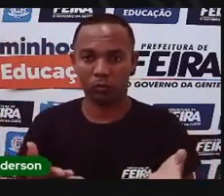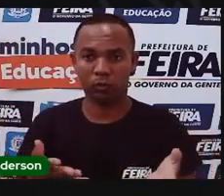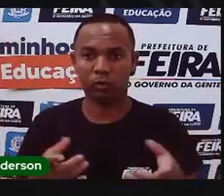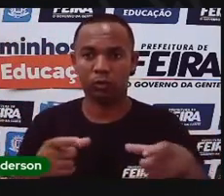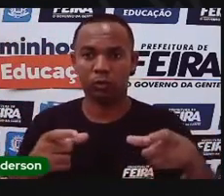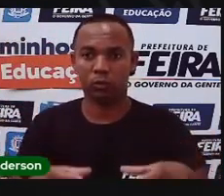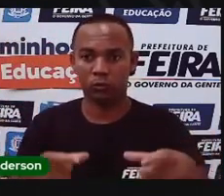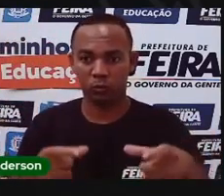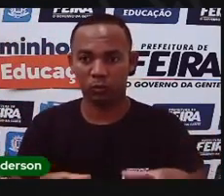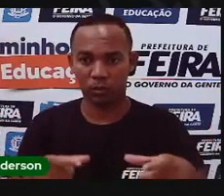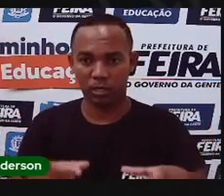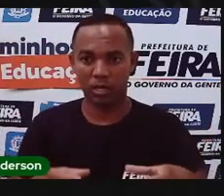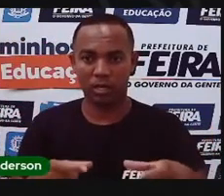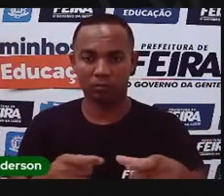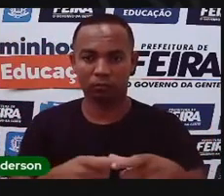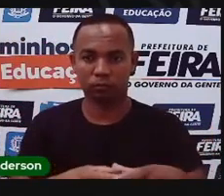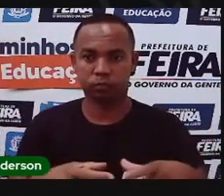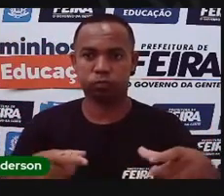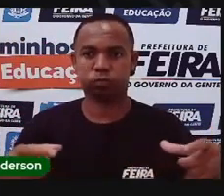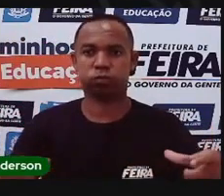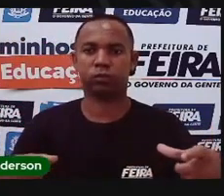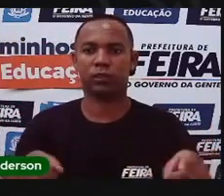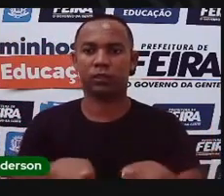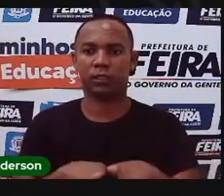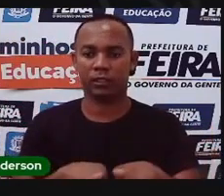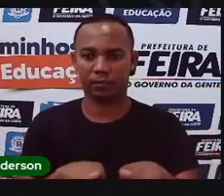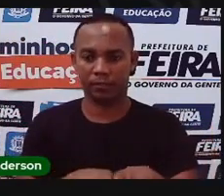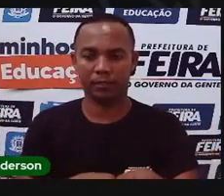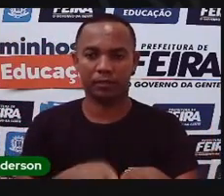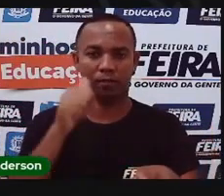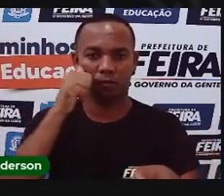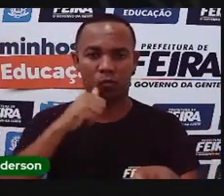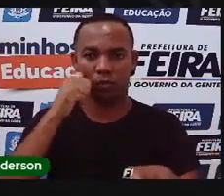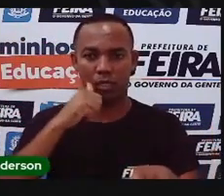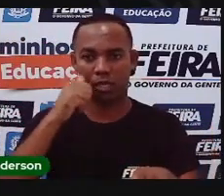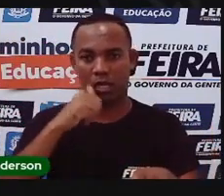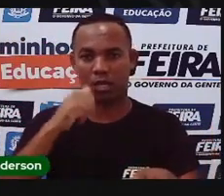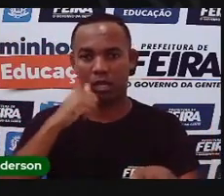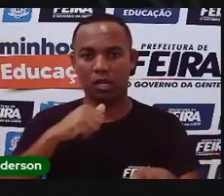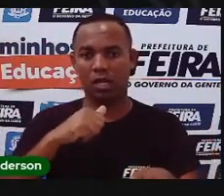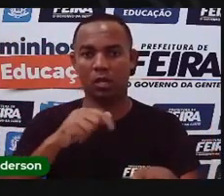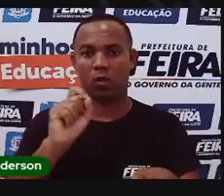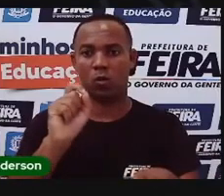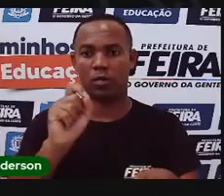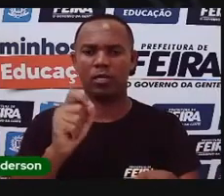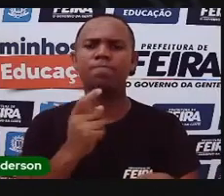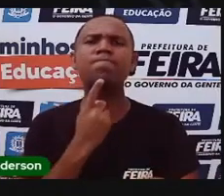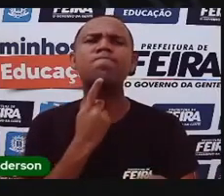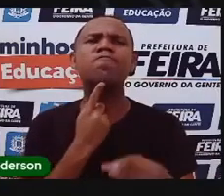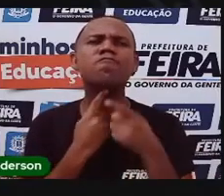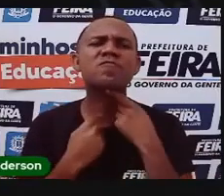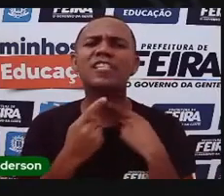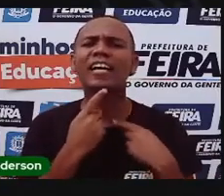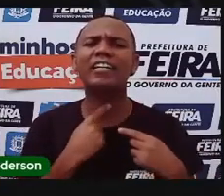povoado do distrito de Maria Quitéria, foi uma mulher que desejou, desejou